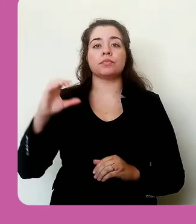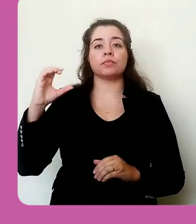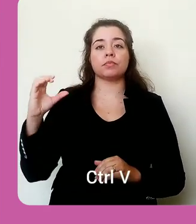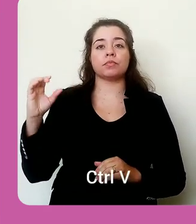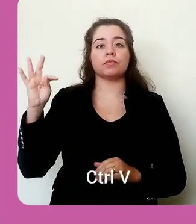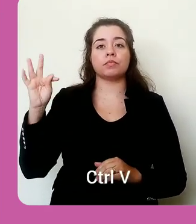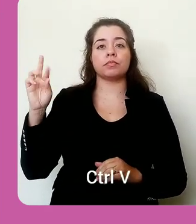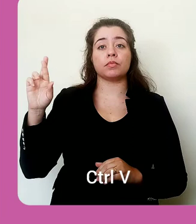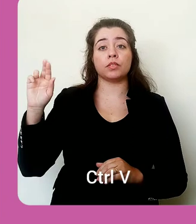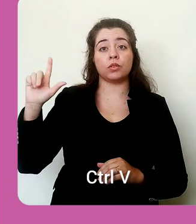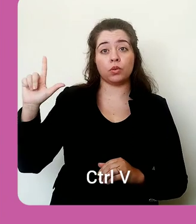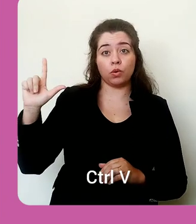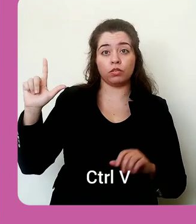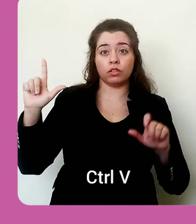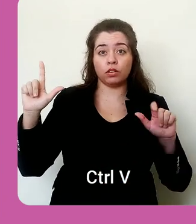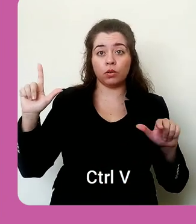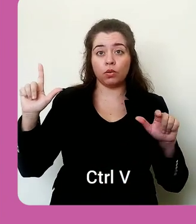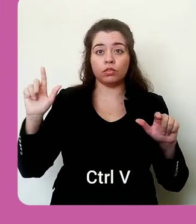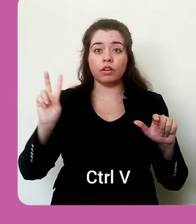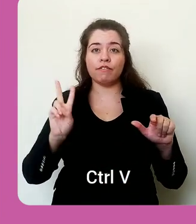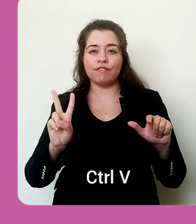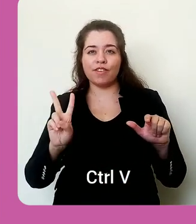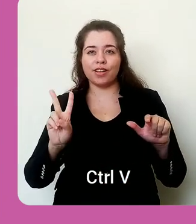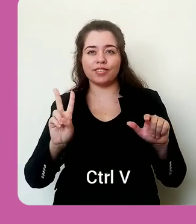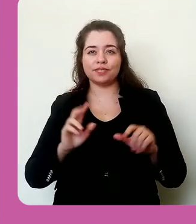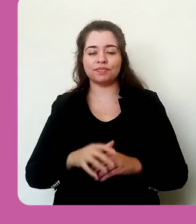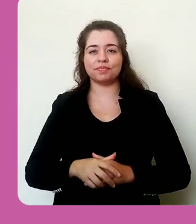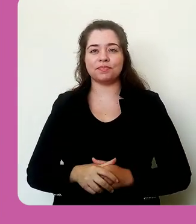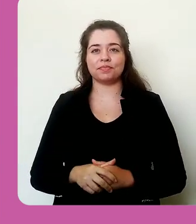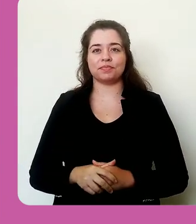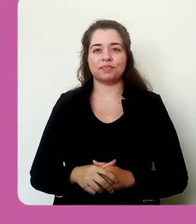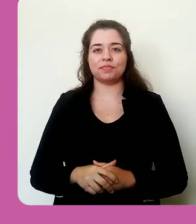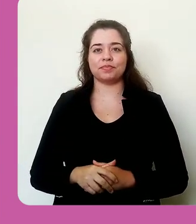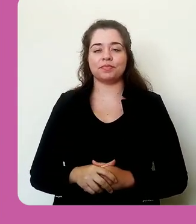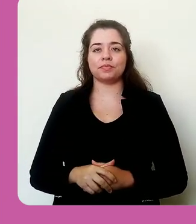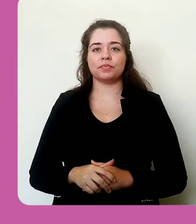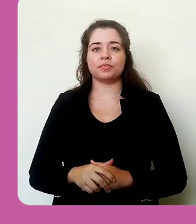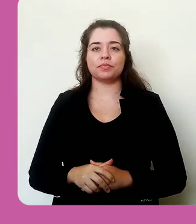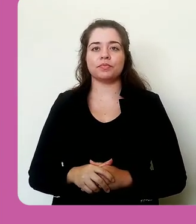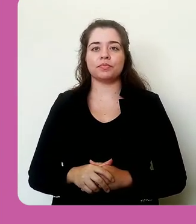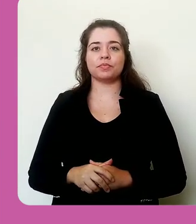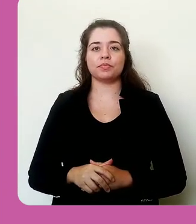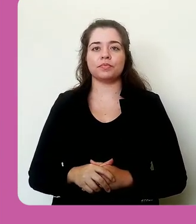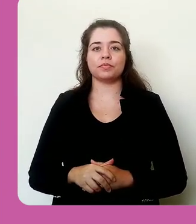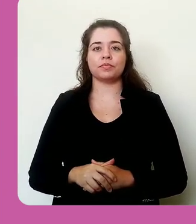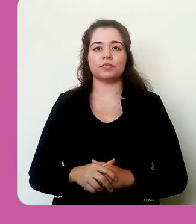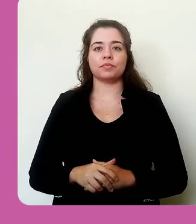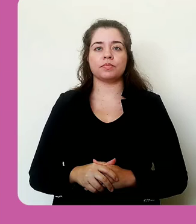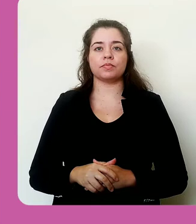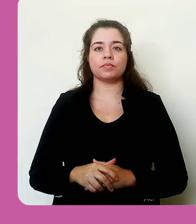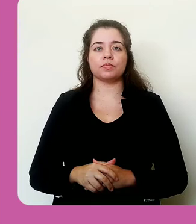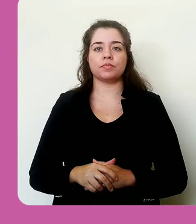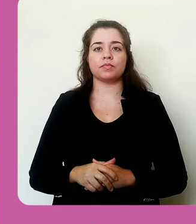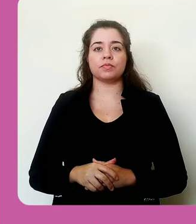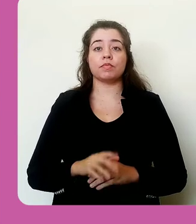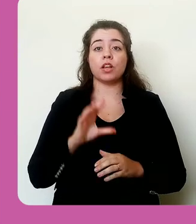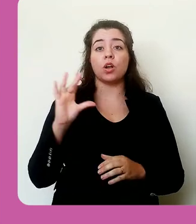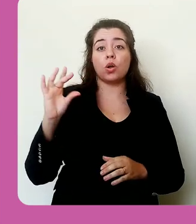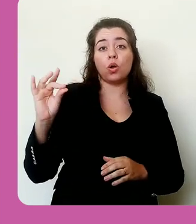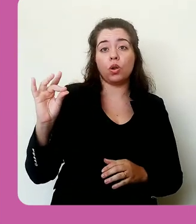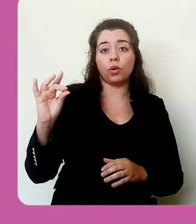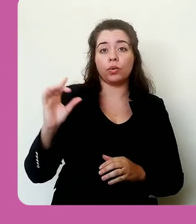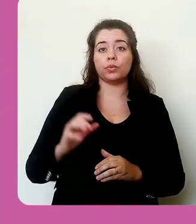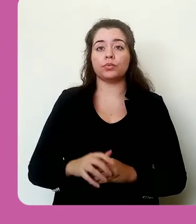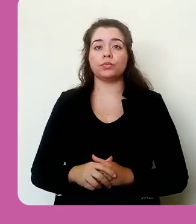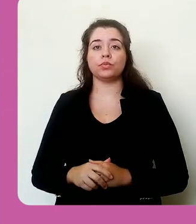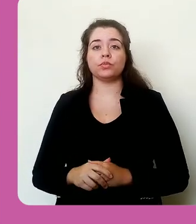pessoal. É, não deu para colar. Ctrl V, ele apareceu esse, essas